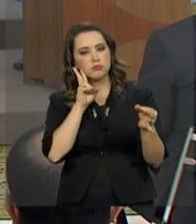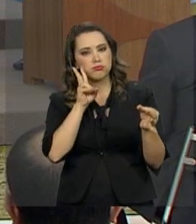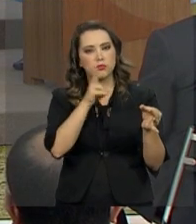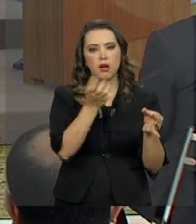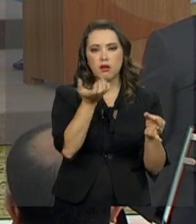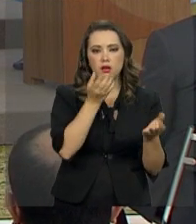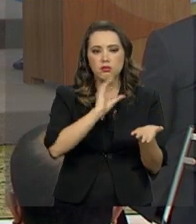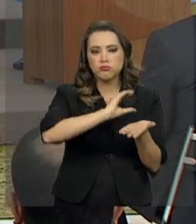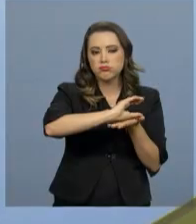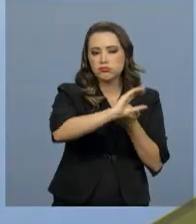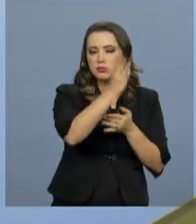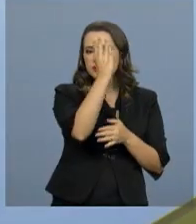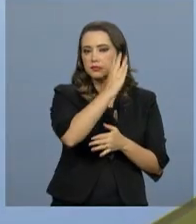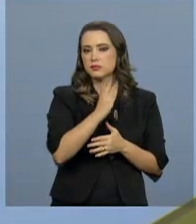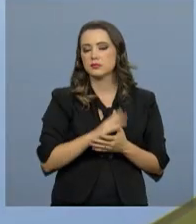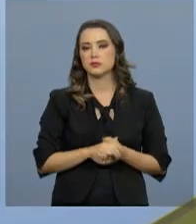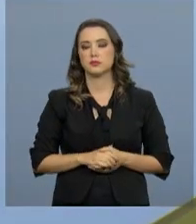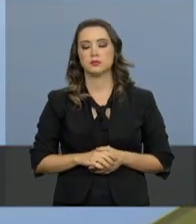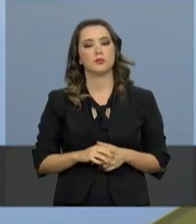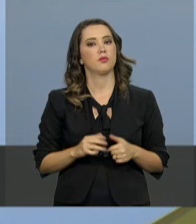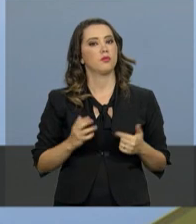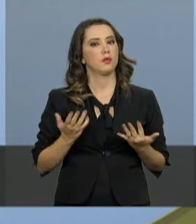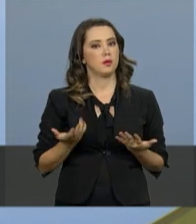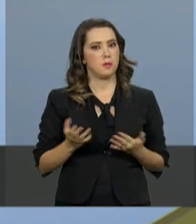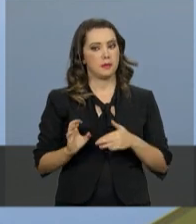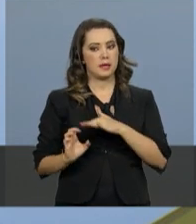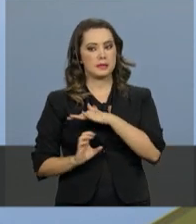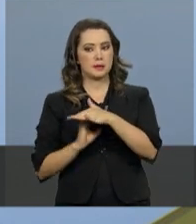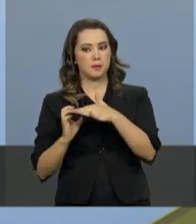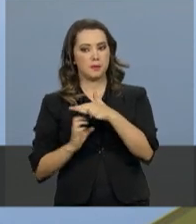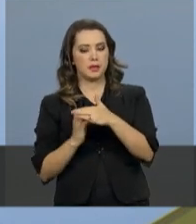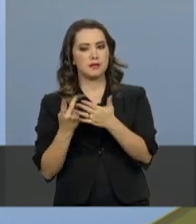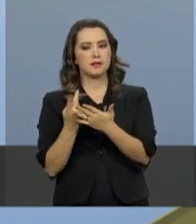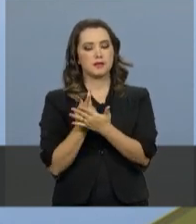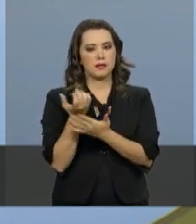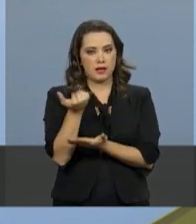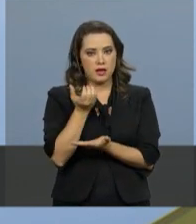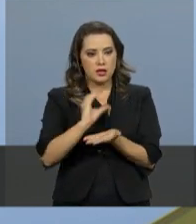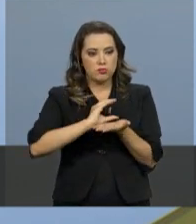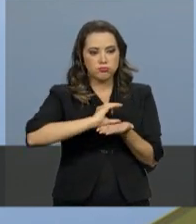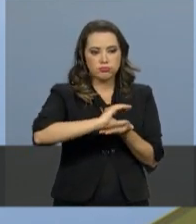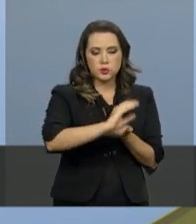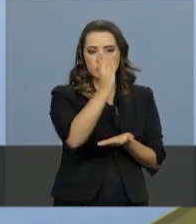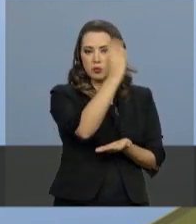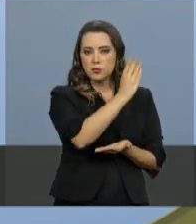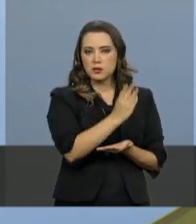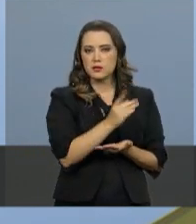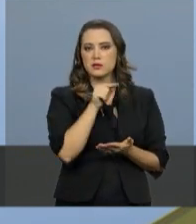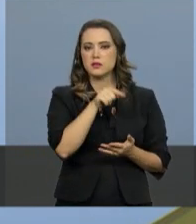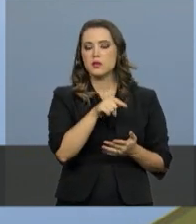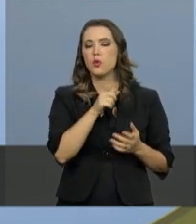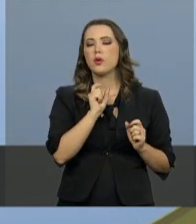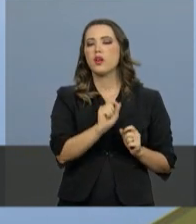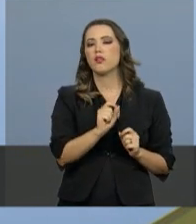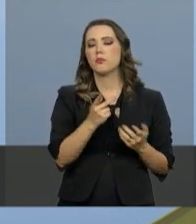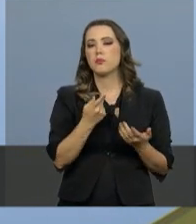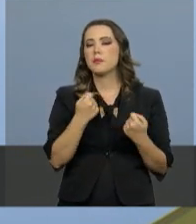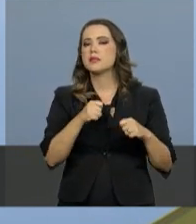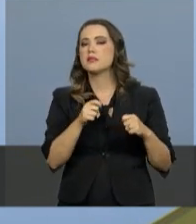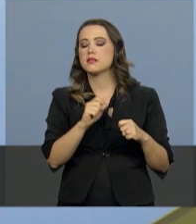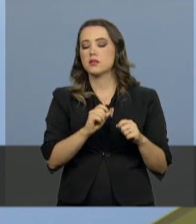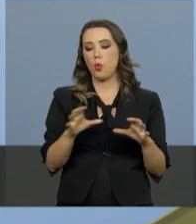investimentos no país. Para que os investimentos ocorram, cabe ao órgão regulador estimular a